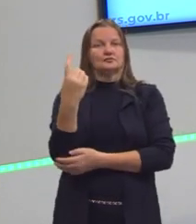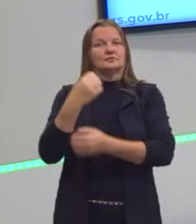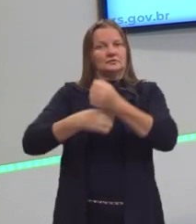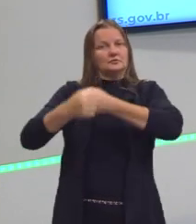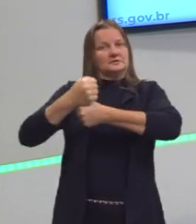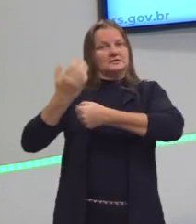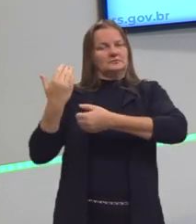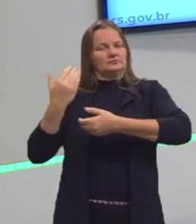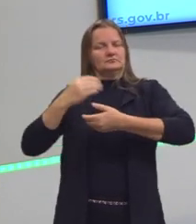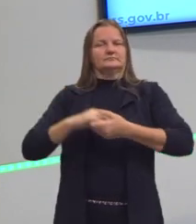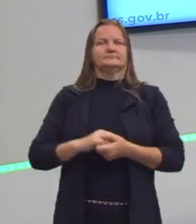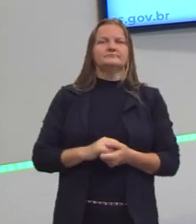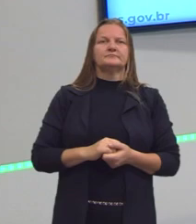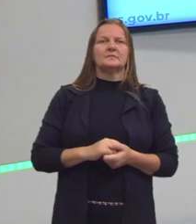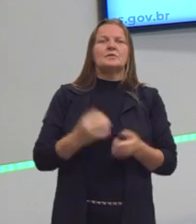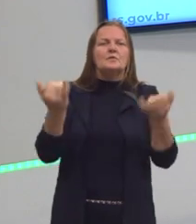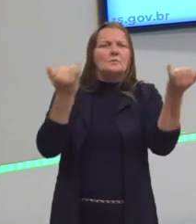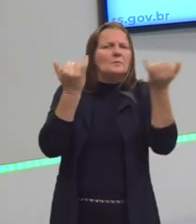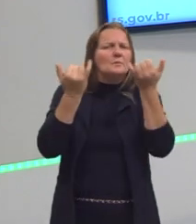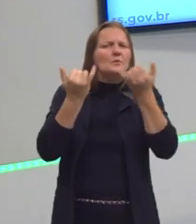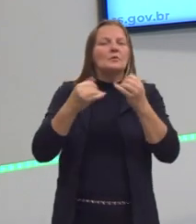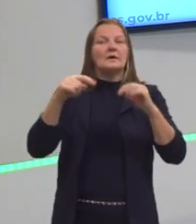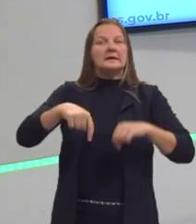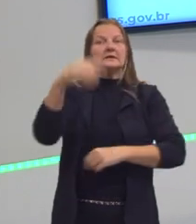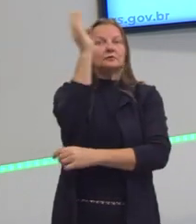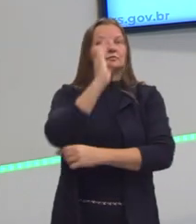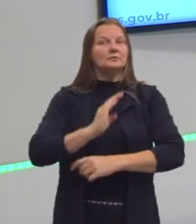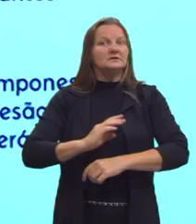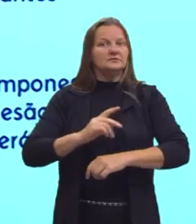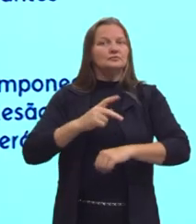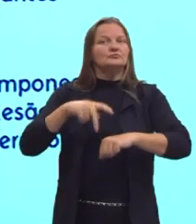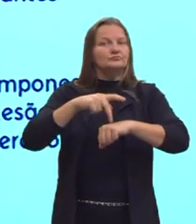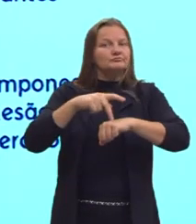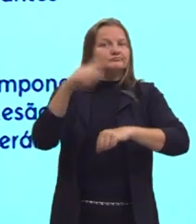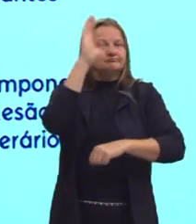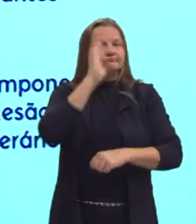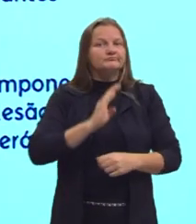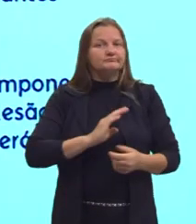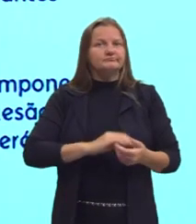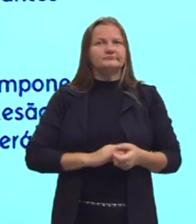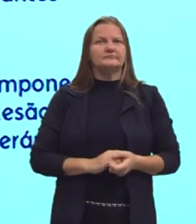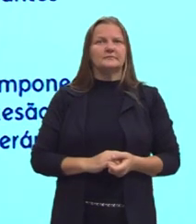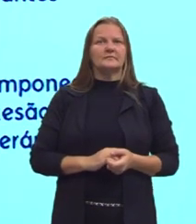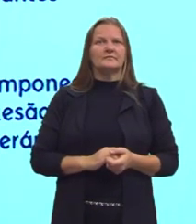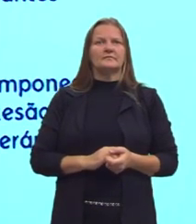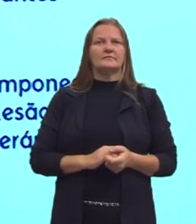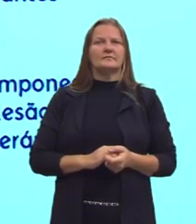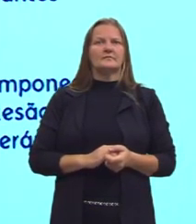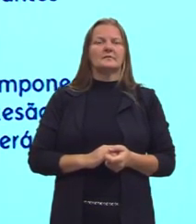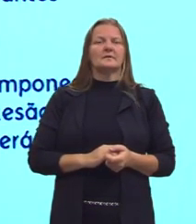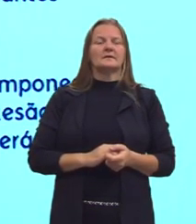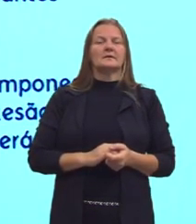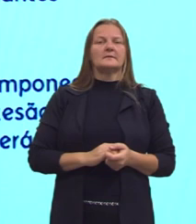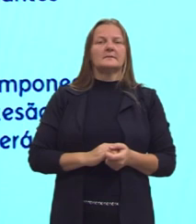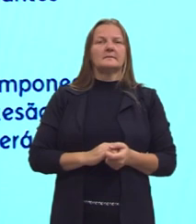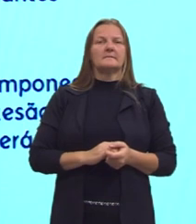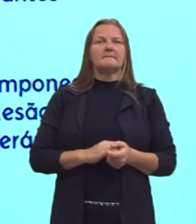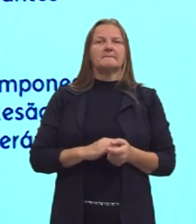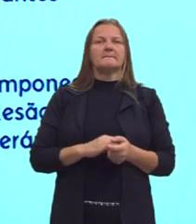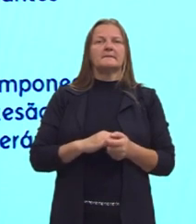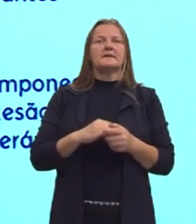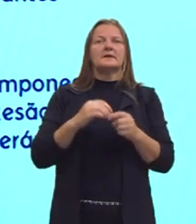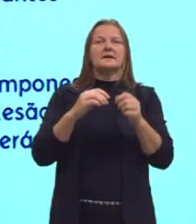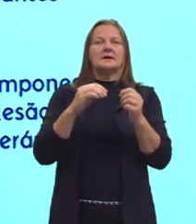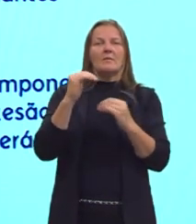Eu trago um pouco sobre as classes sociais do Brasil. Veja só, a classe média encolhe com a pandemia. Nós temos aqui a classe